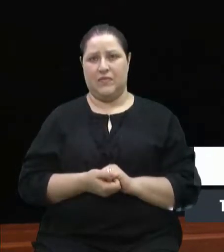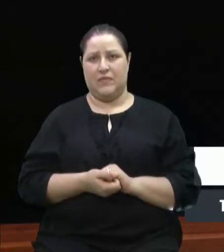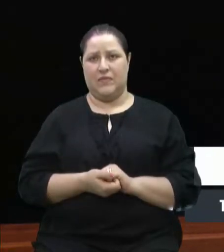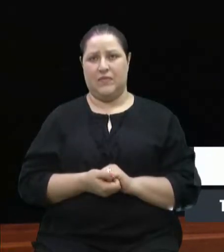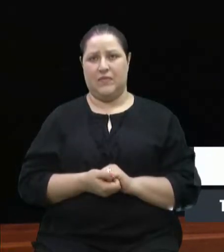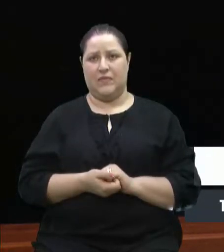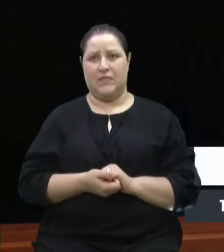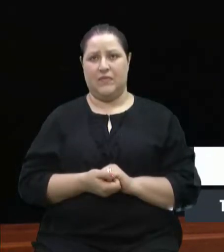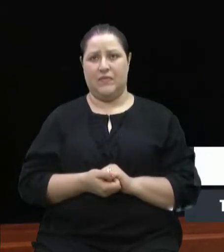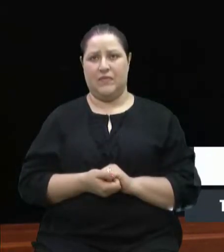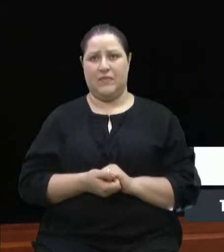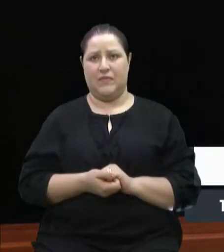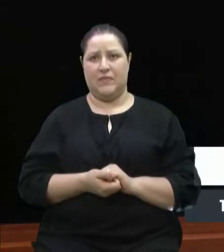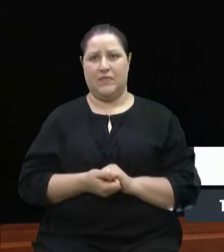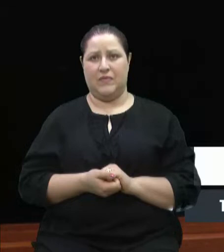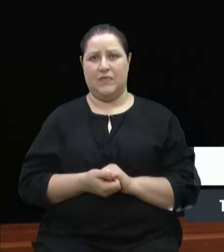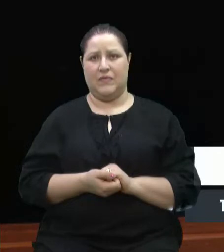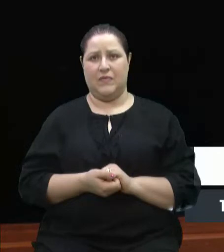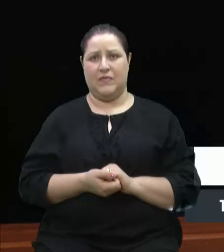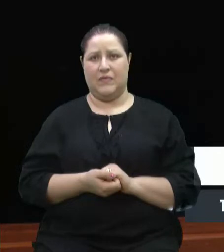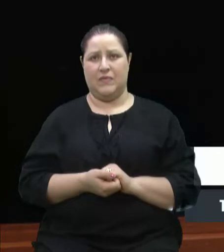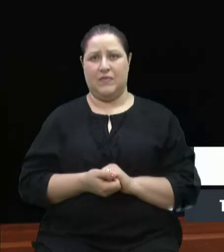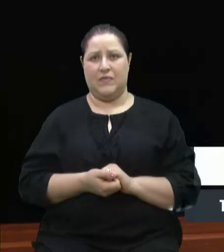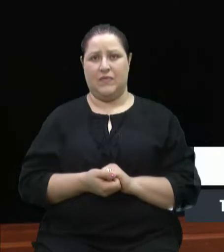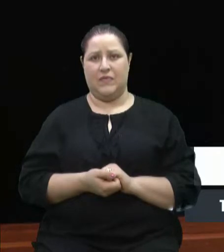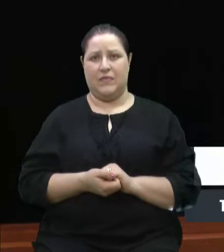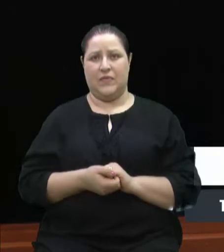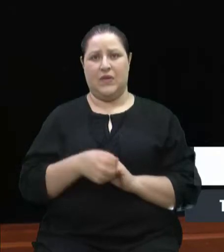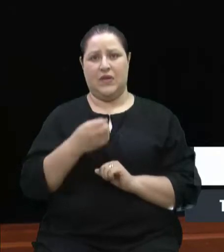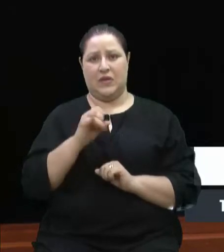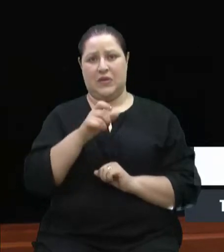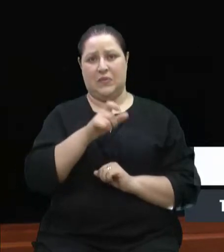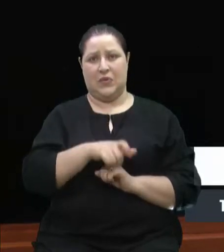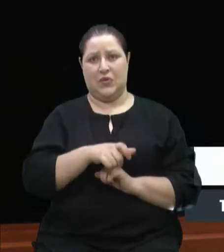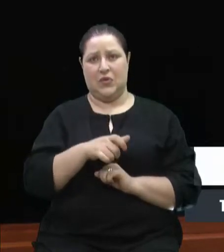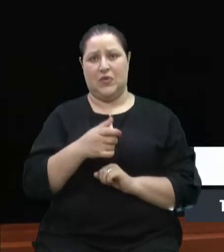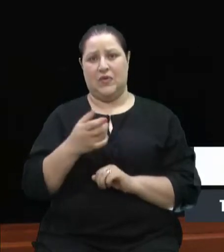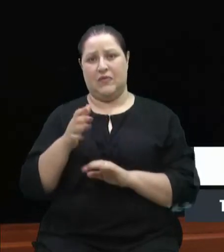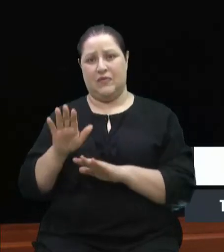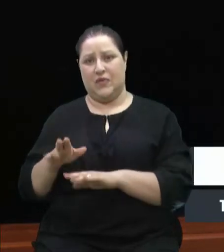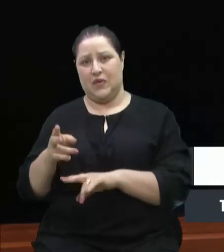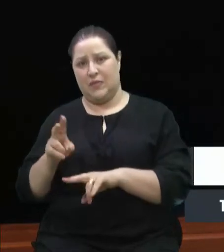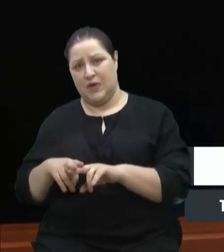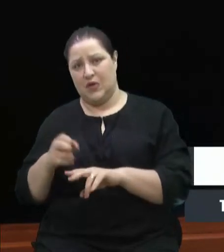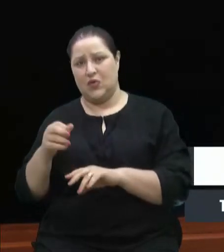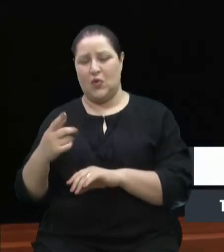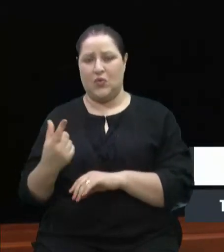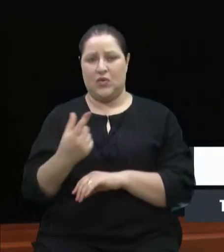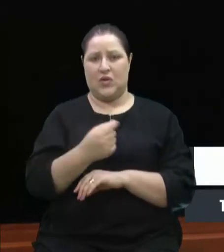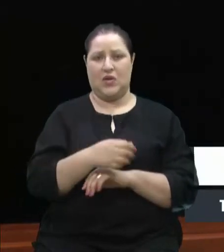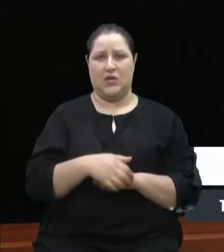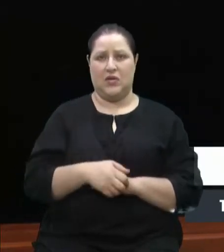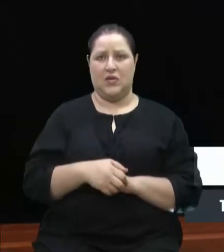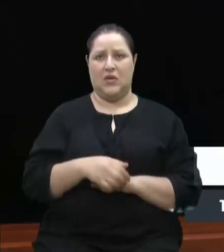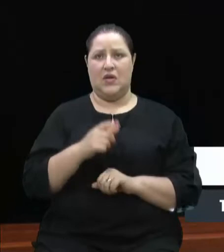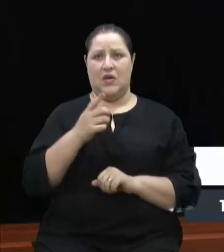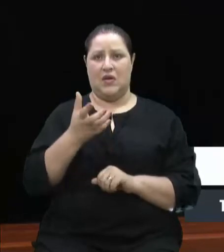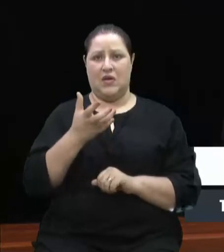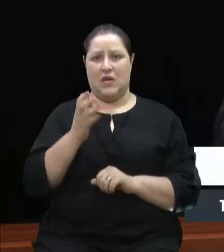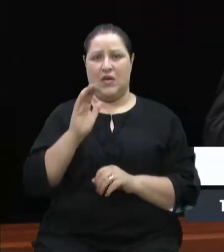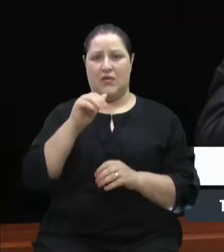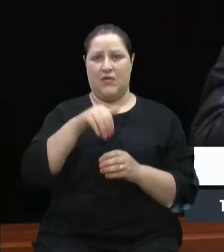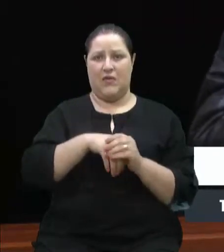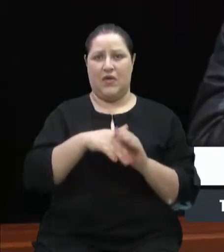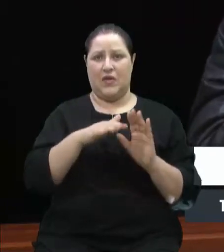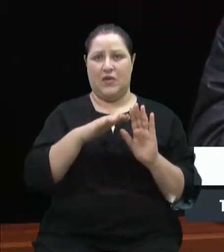ergue um pouco da cadeira e quer botar na pauta. Então, é isso a pauta, a pauta, porque veio a questão nacional, então quer dizer